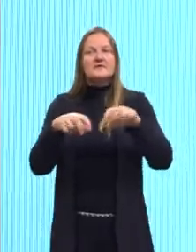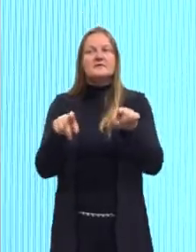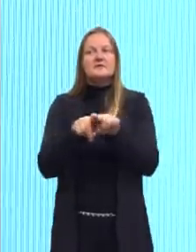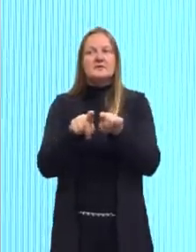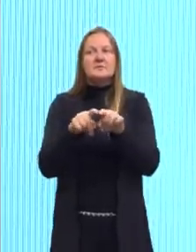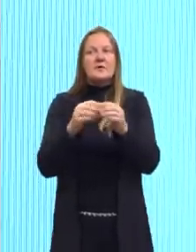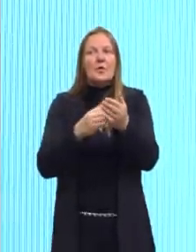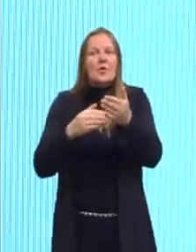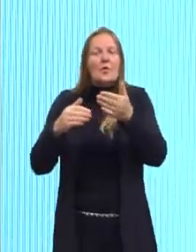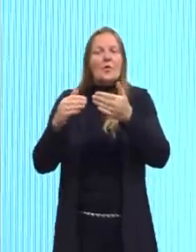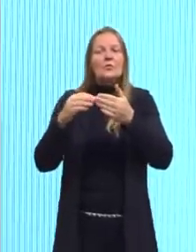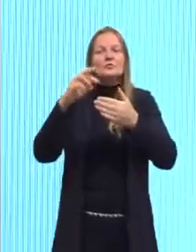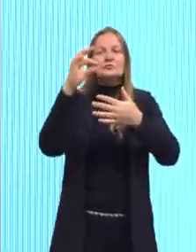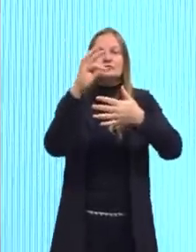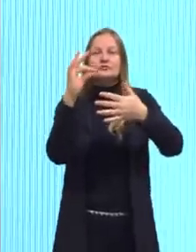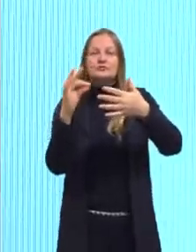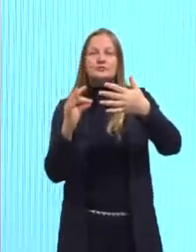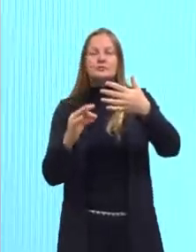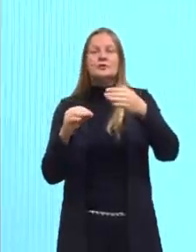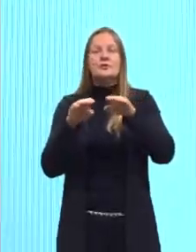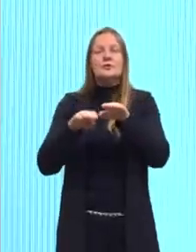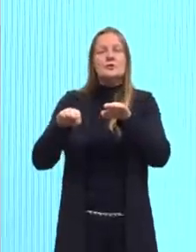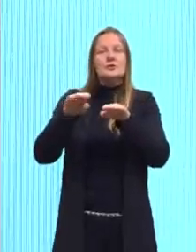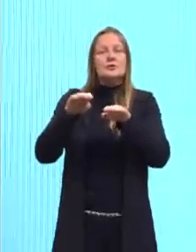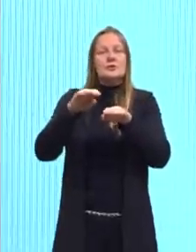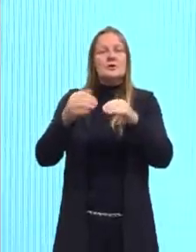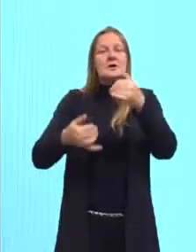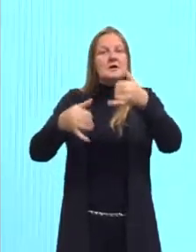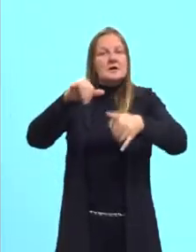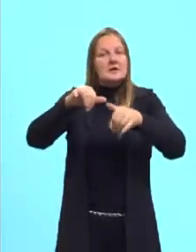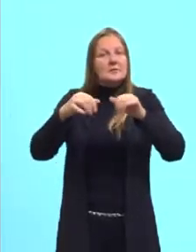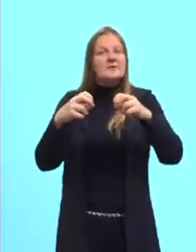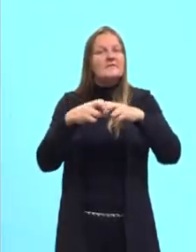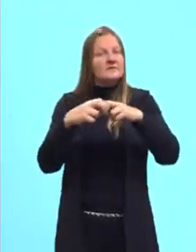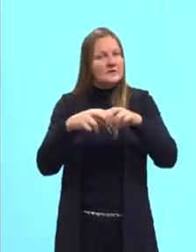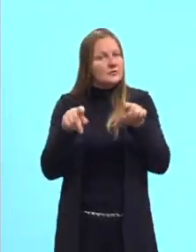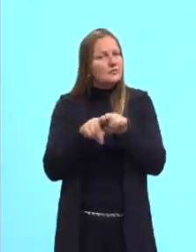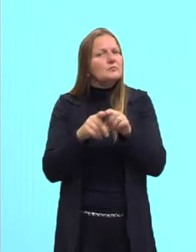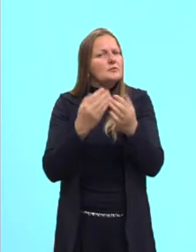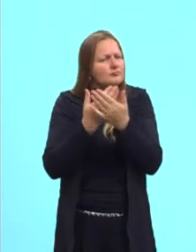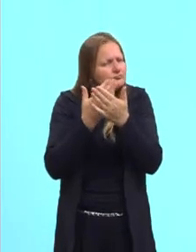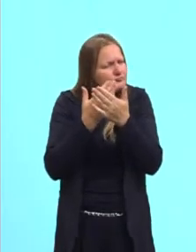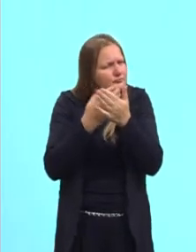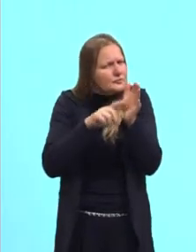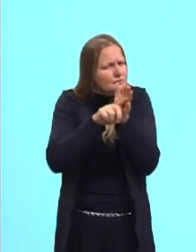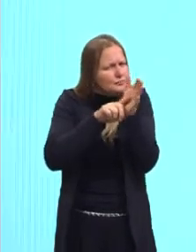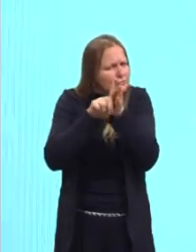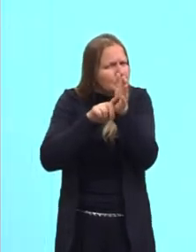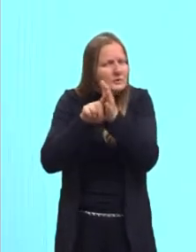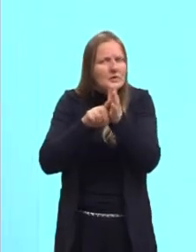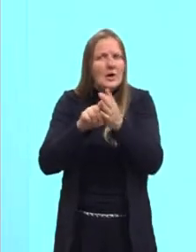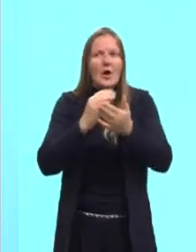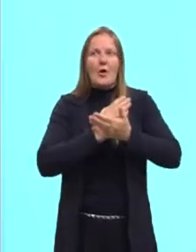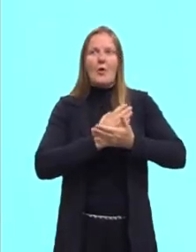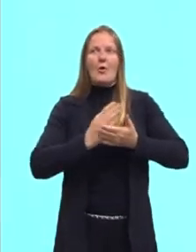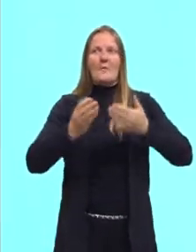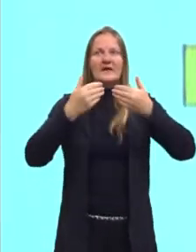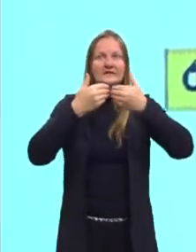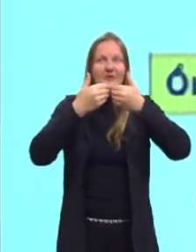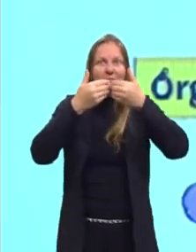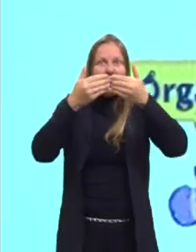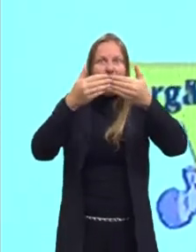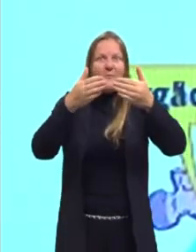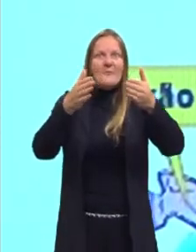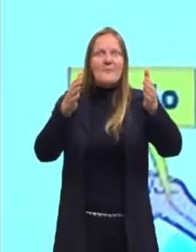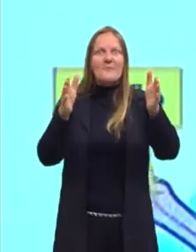outros tópicos, os outros níveis, a Química e a Física não estude. Mas, aqui, principalmente, né? A Química